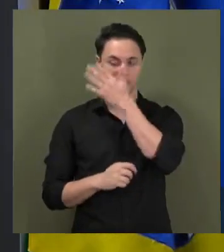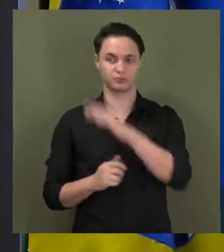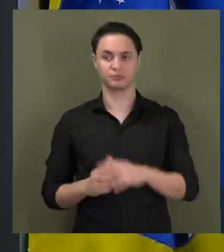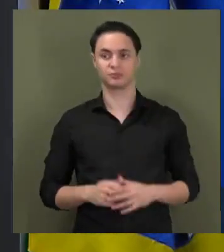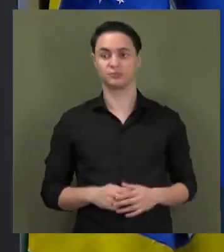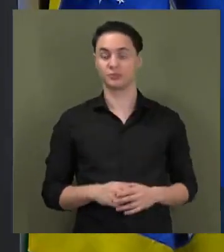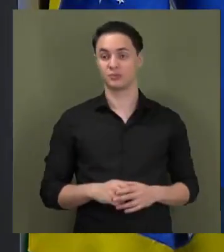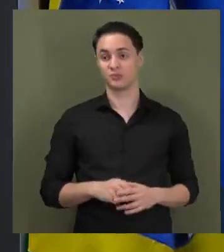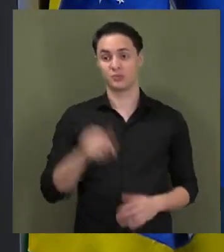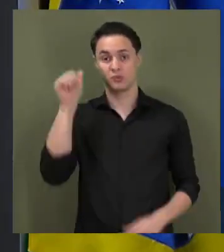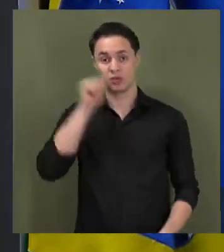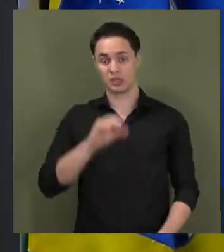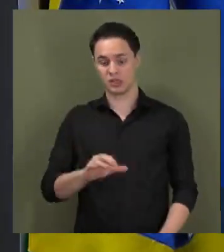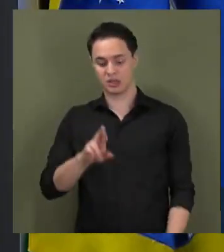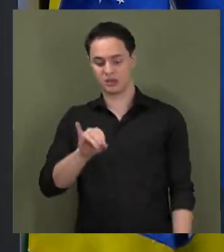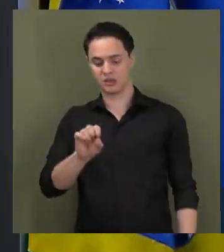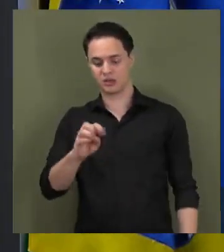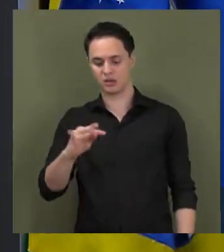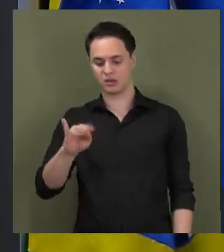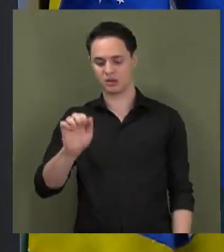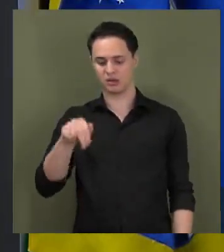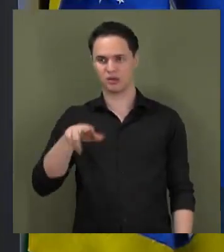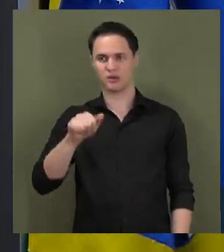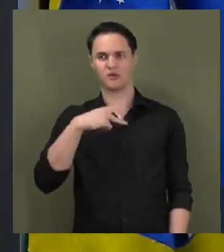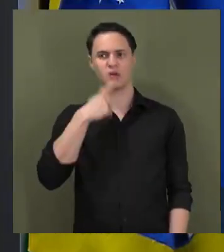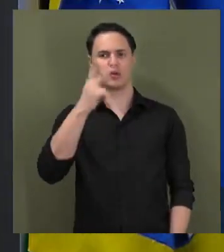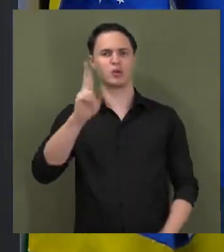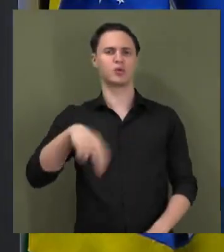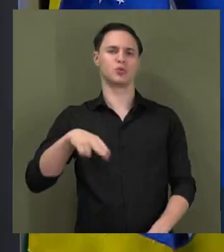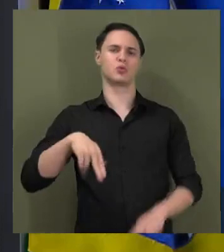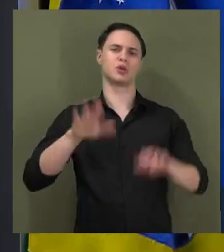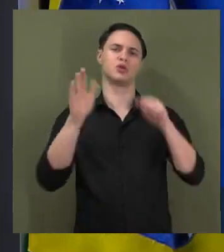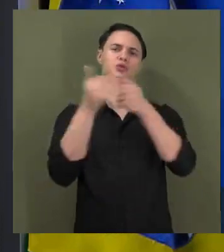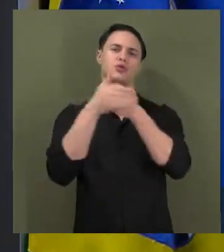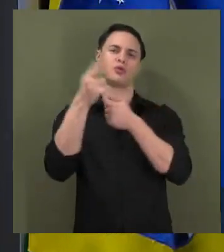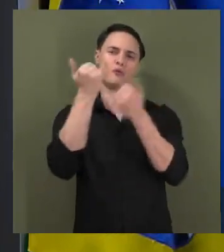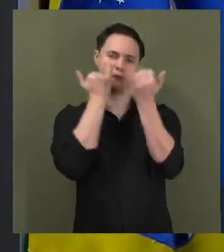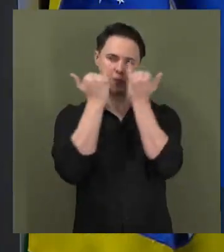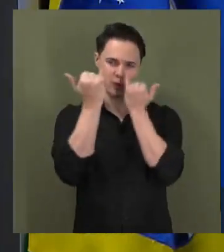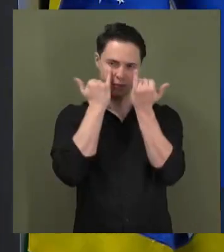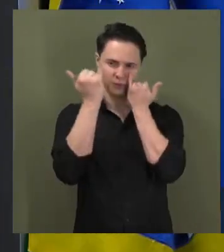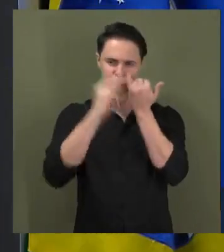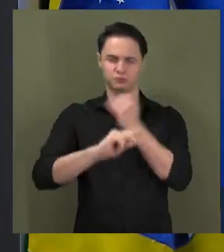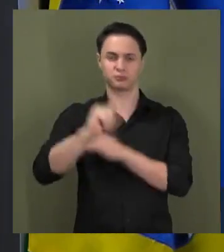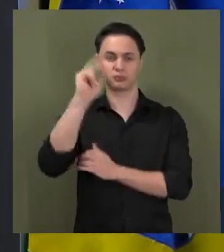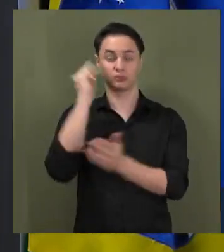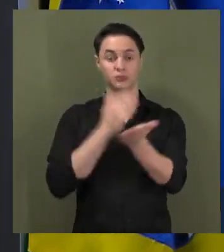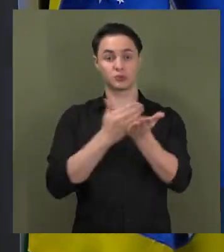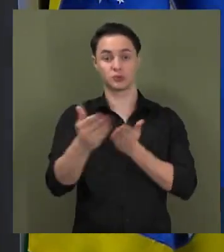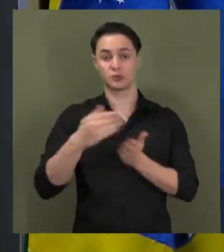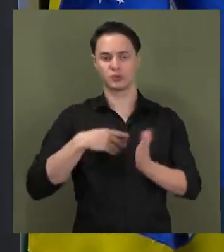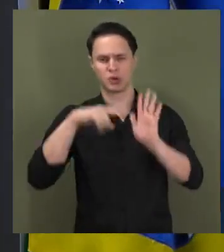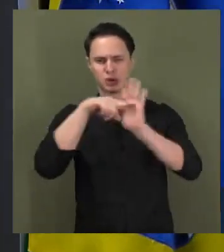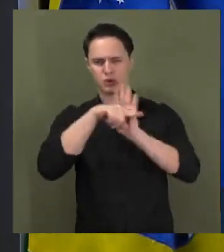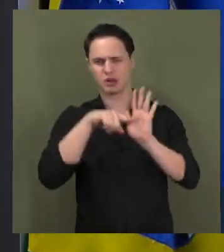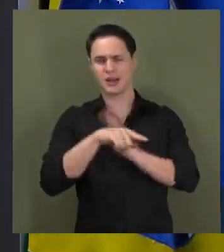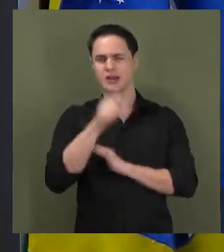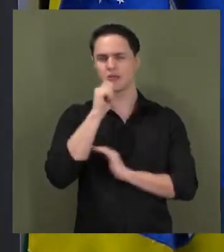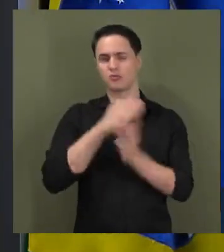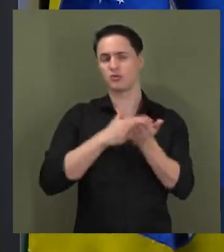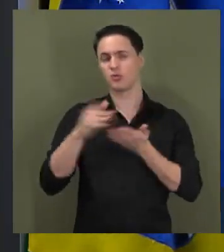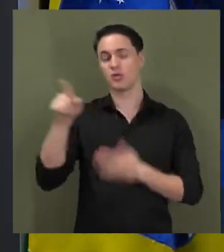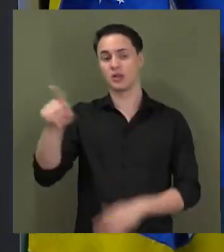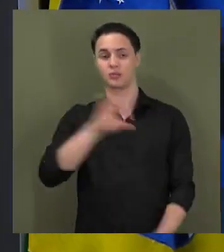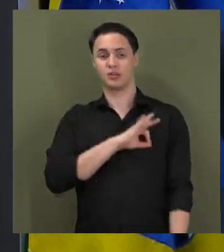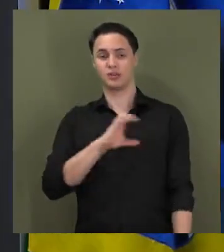Cristiana ainda disse que nunca escondeu essas informações desde o início do inquérito, ainda na Polícia Civil